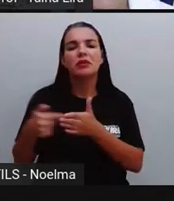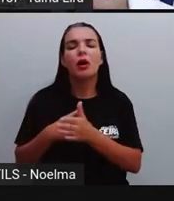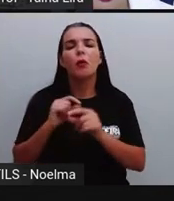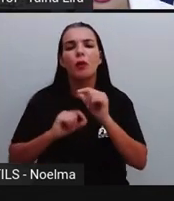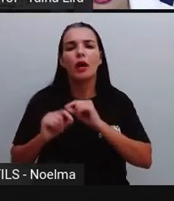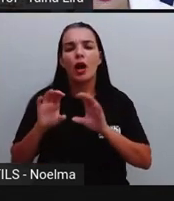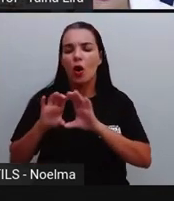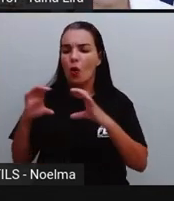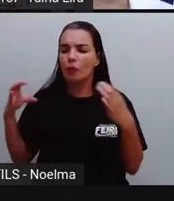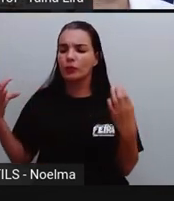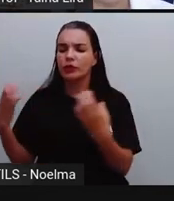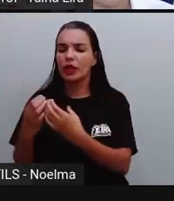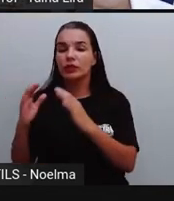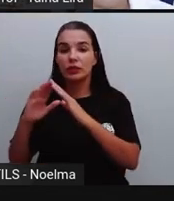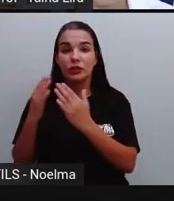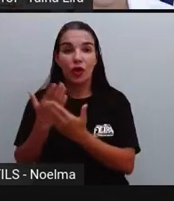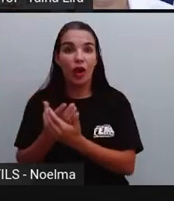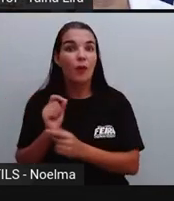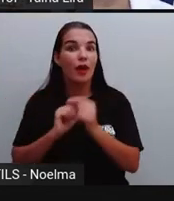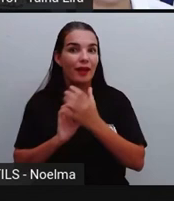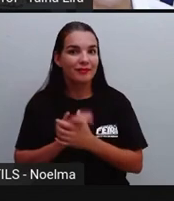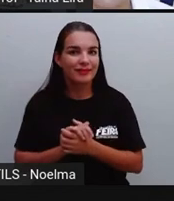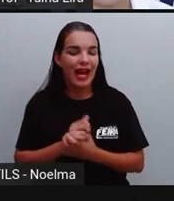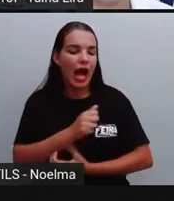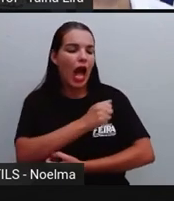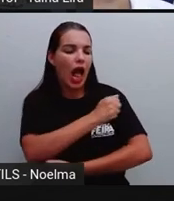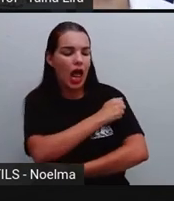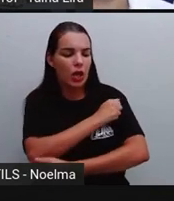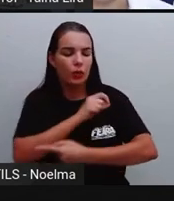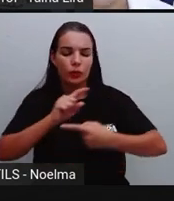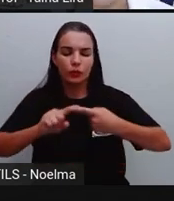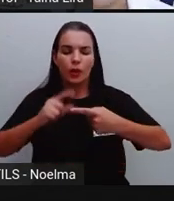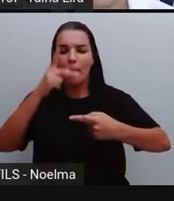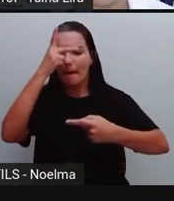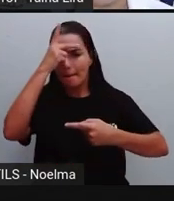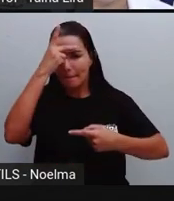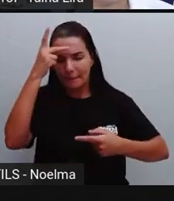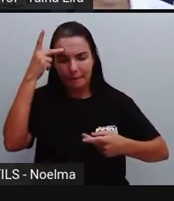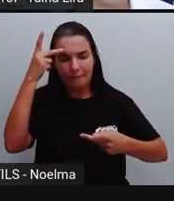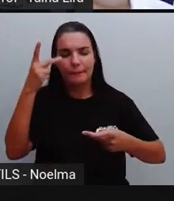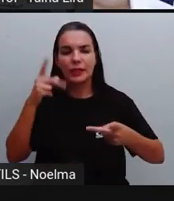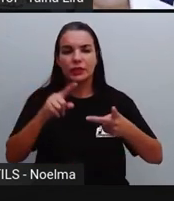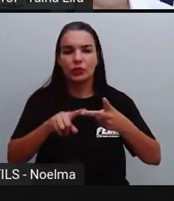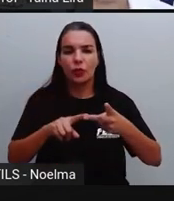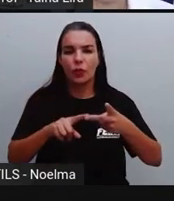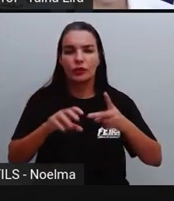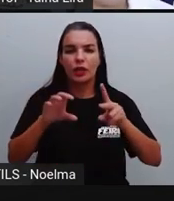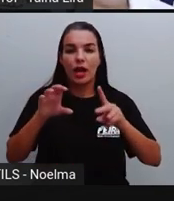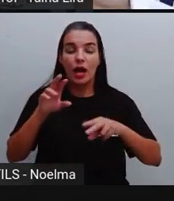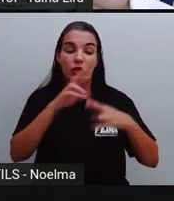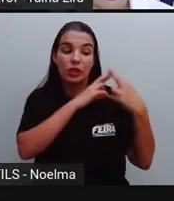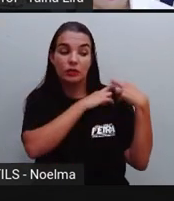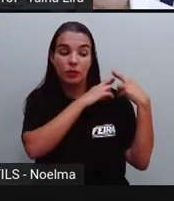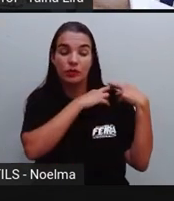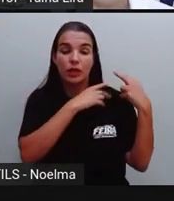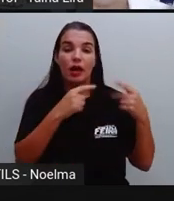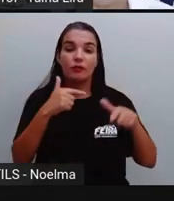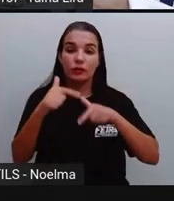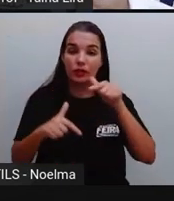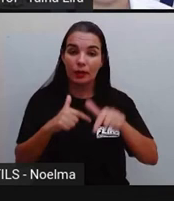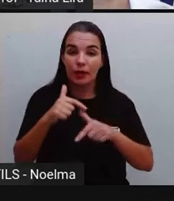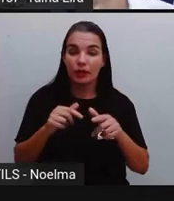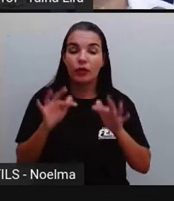comunidade escolar? Os alunos, os pais, os professores, os gestores e os funcionários.